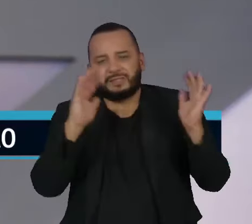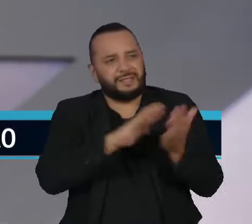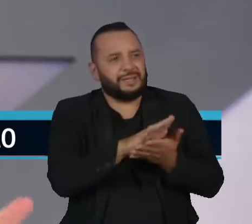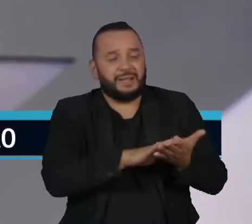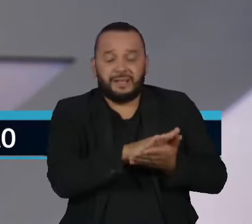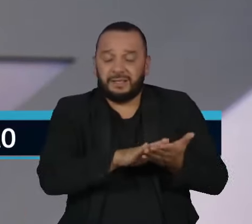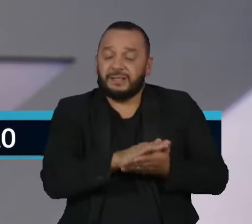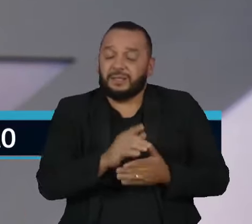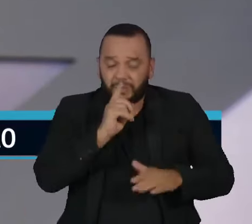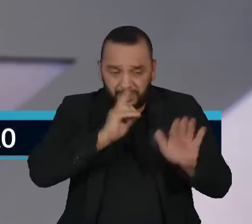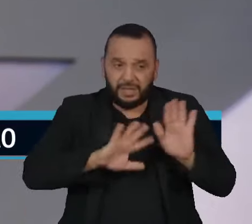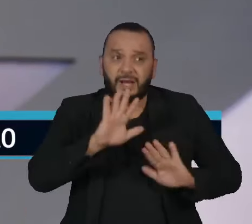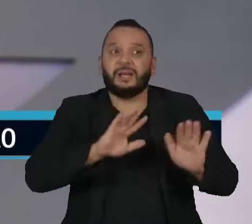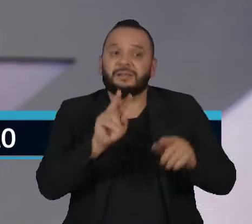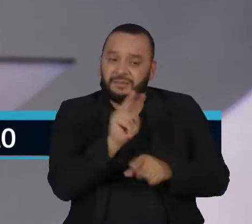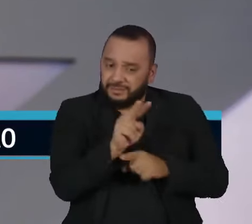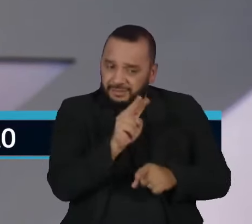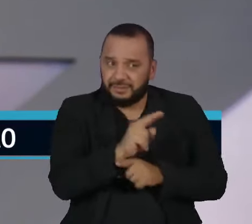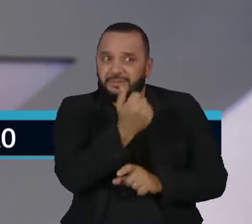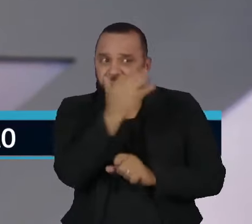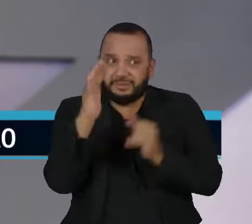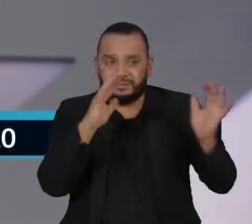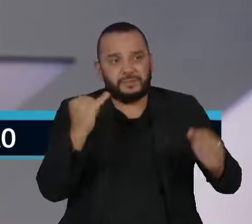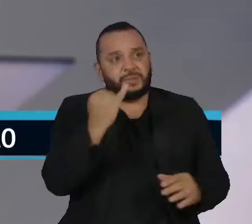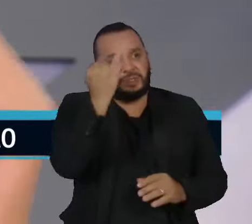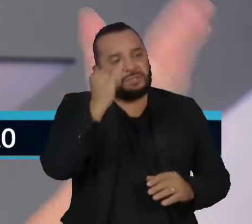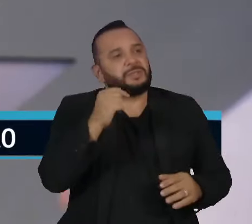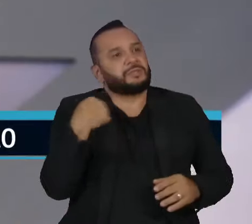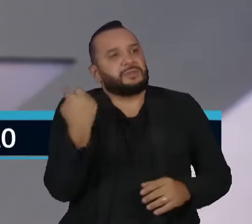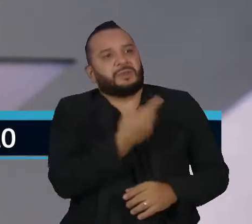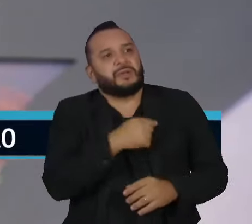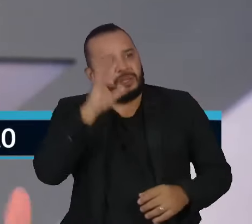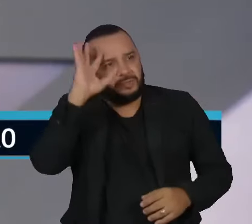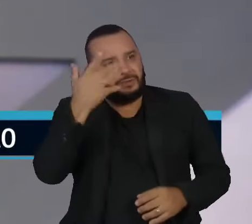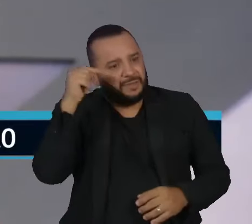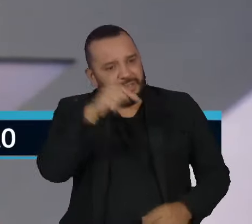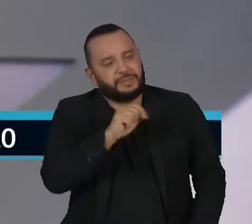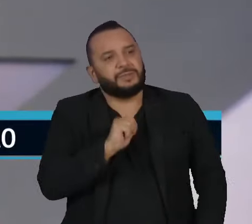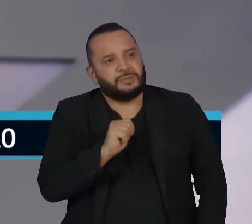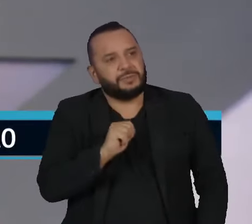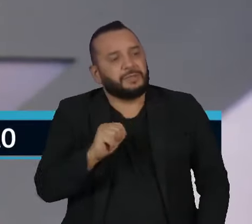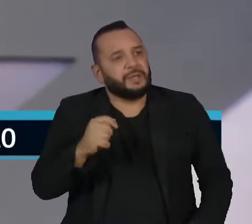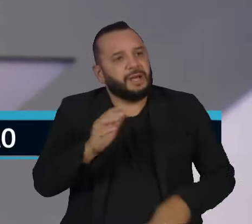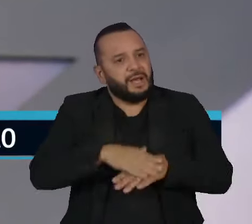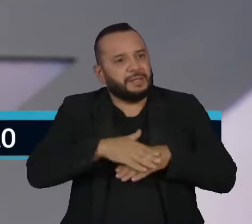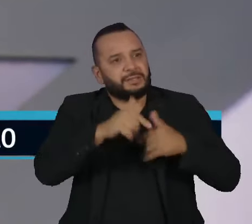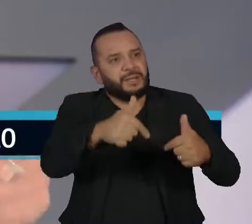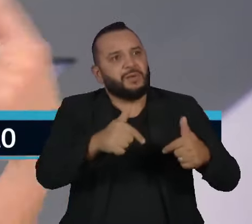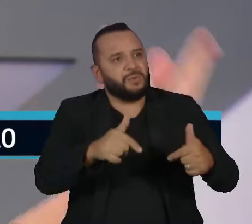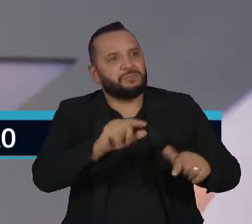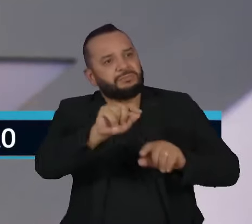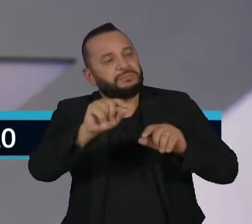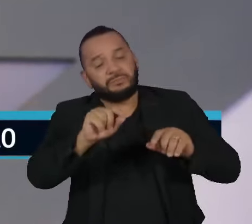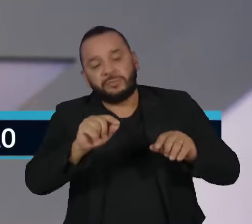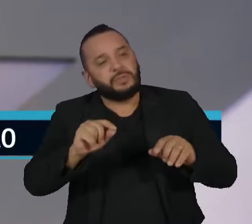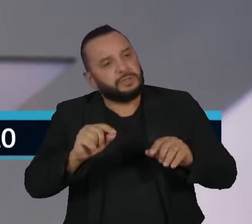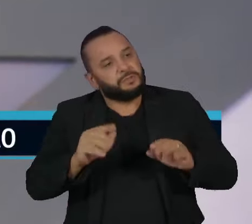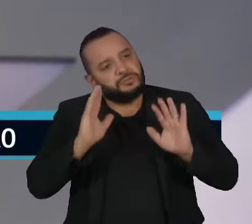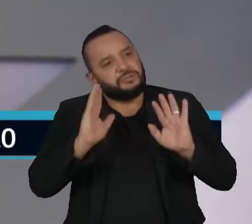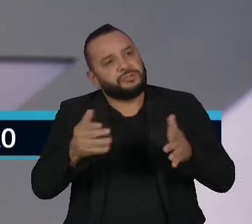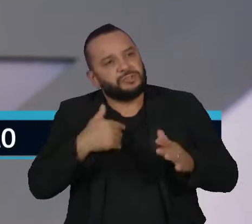Acho que questão ambiental realmente tem que se impor e aí a gente vai resolver fiscalmente ainda atrás de outras receitas para que isso não seja depois cobrado lá na frente.